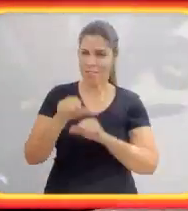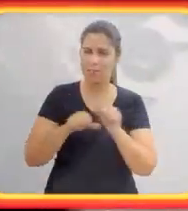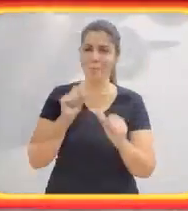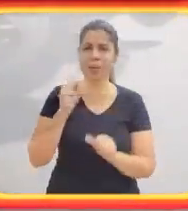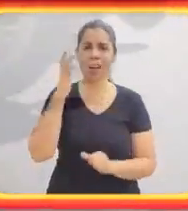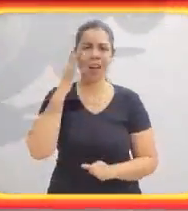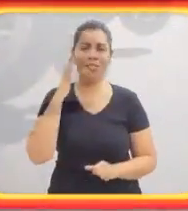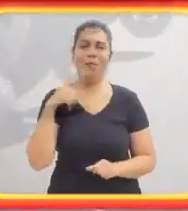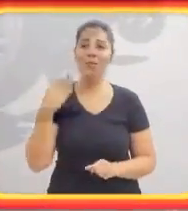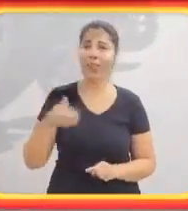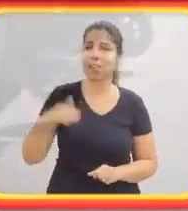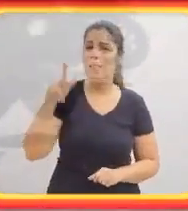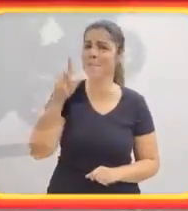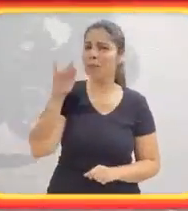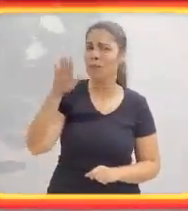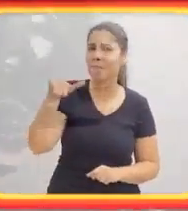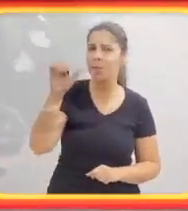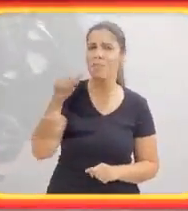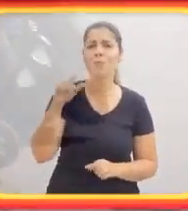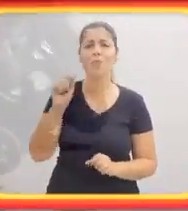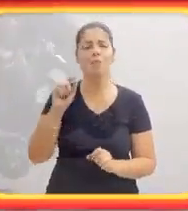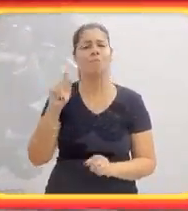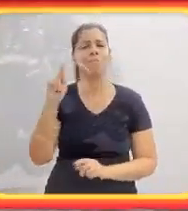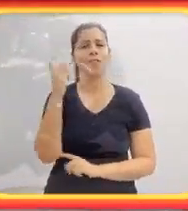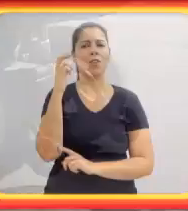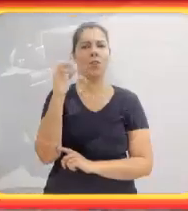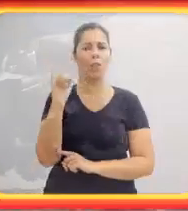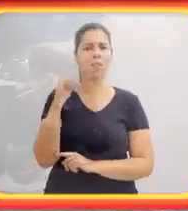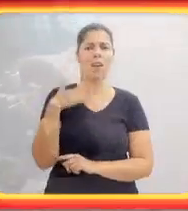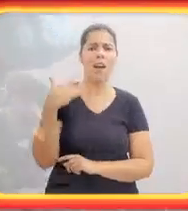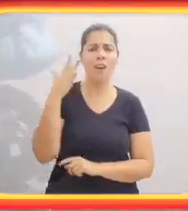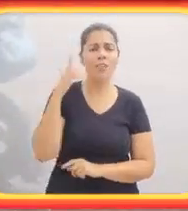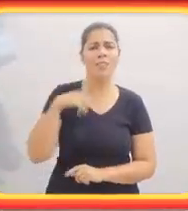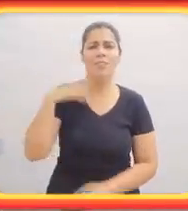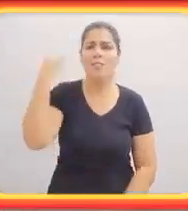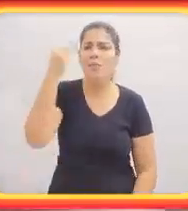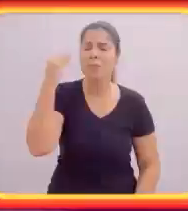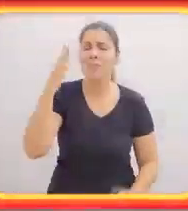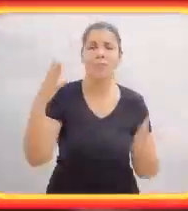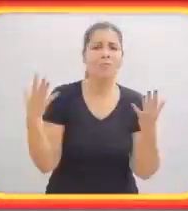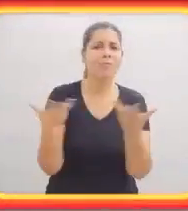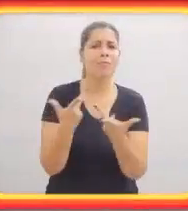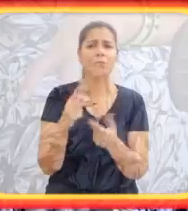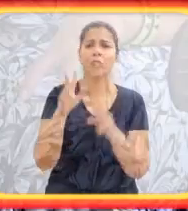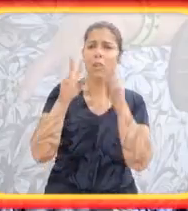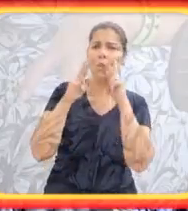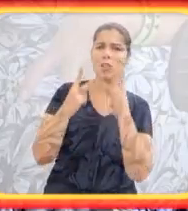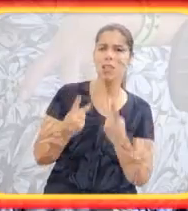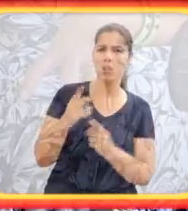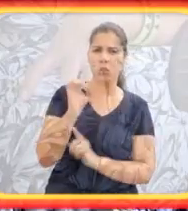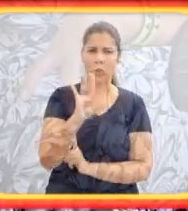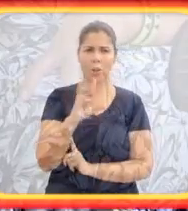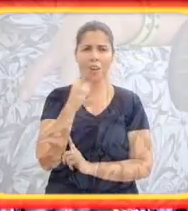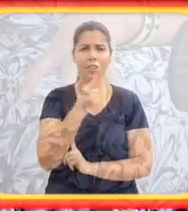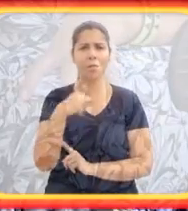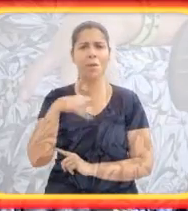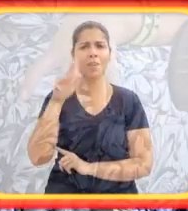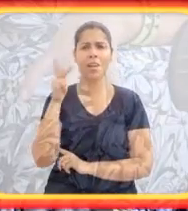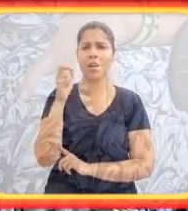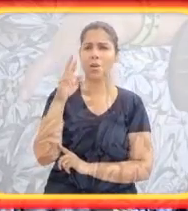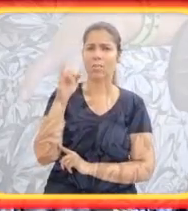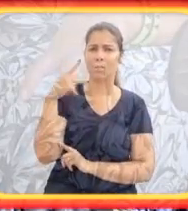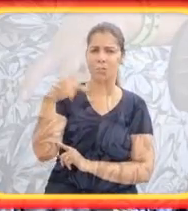contrário de achar que quando cresce o pai e a mãe deixam de ser heróis. acho que eu tive essa experiência maravilhosa de